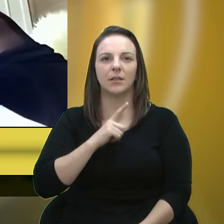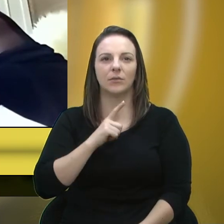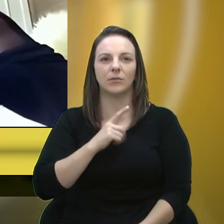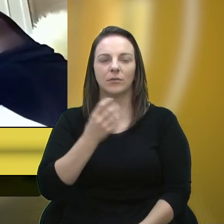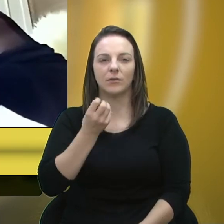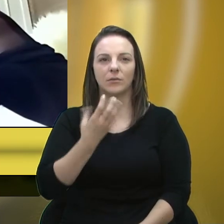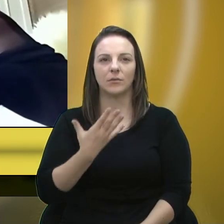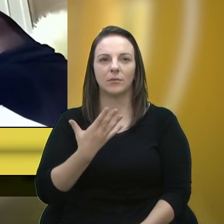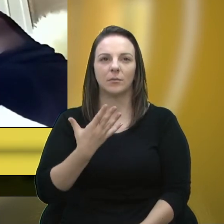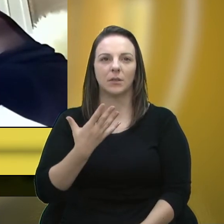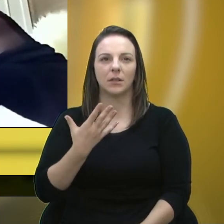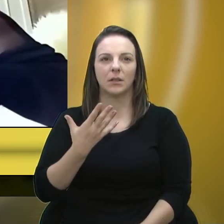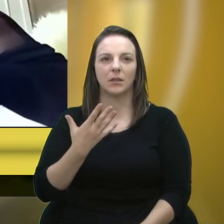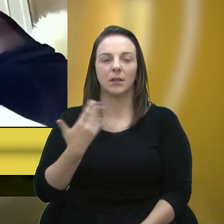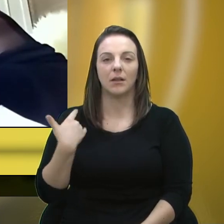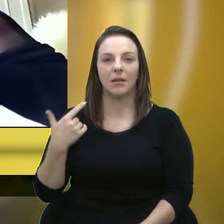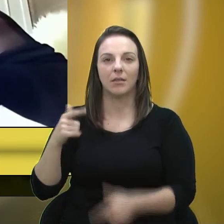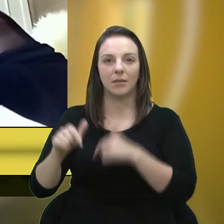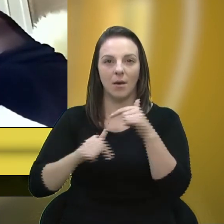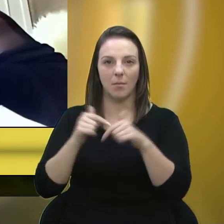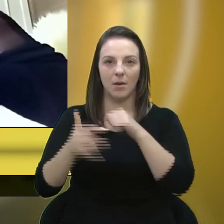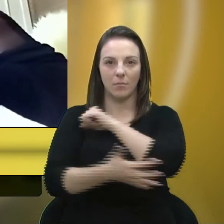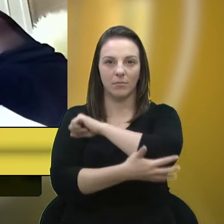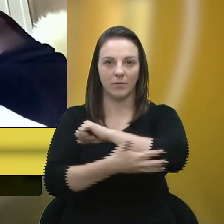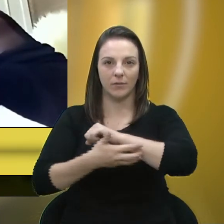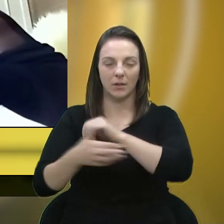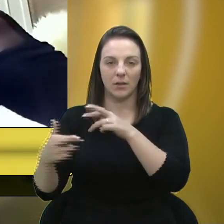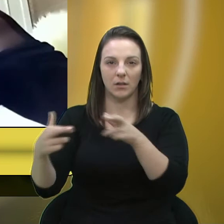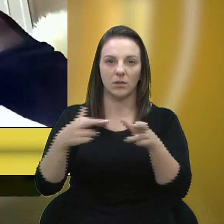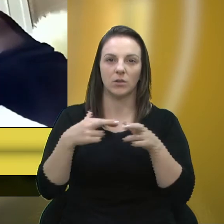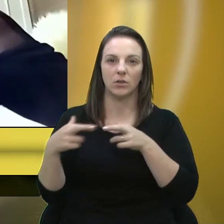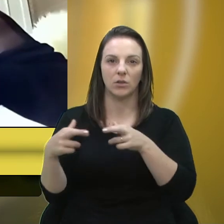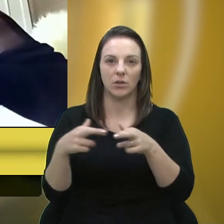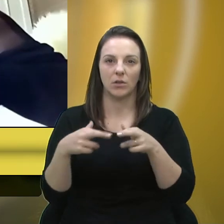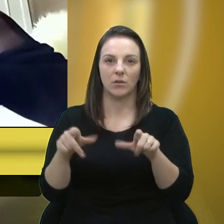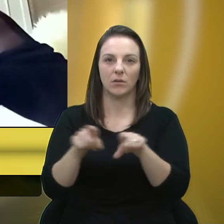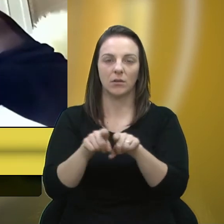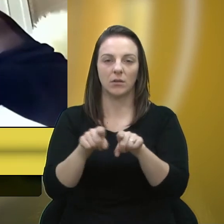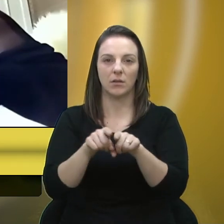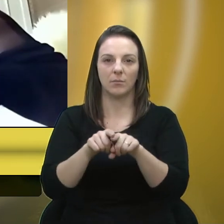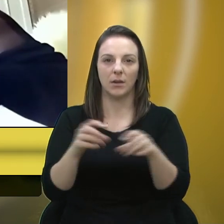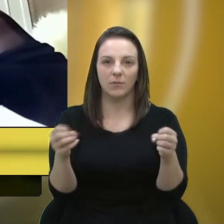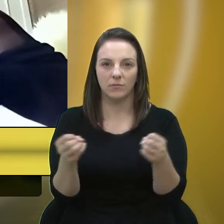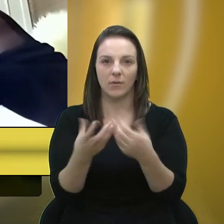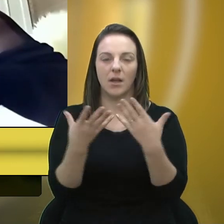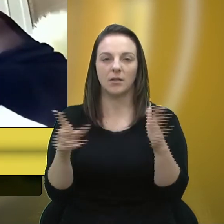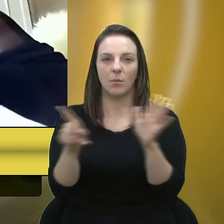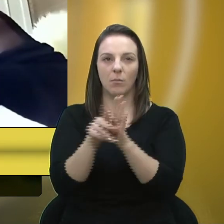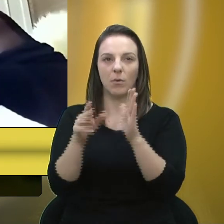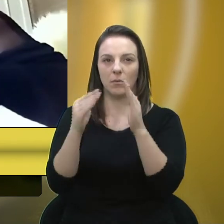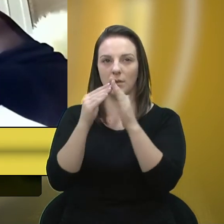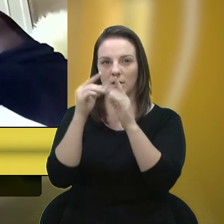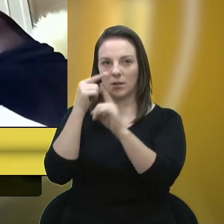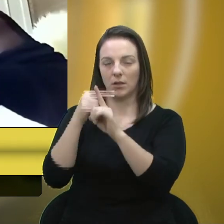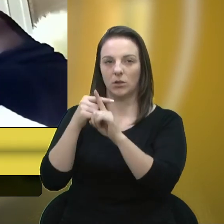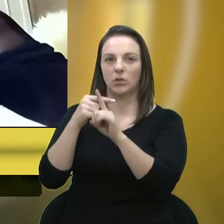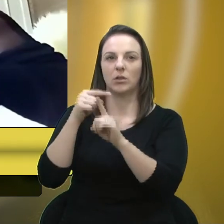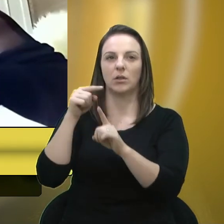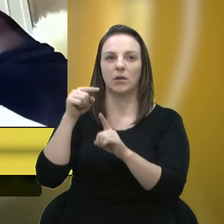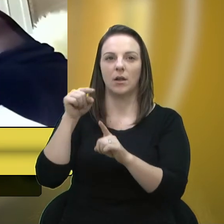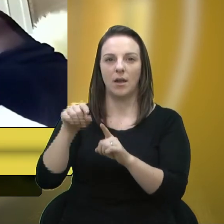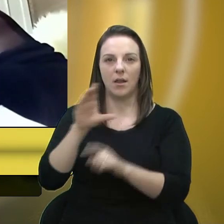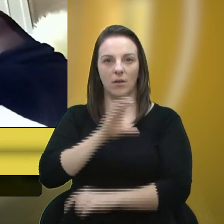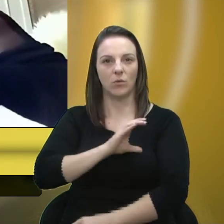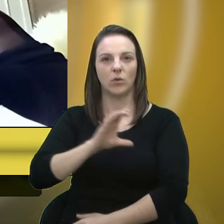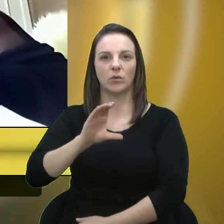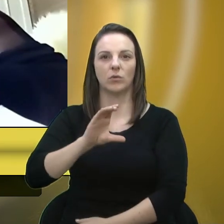periferia aqui da nossa região, quanto das festas aqui na nossa igreja. Foi coordenadora